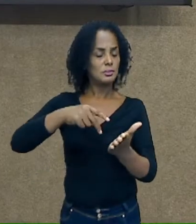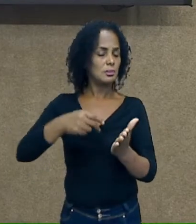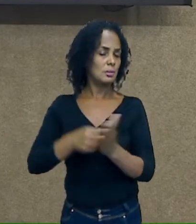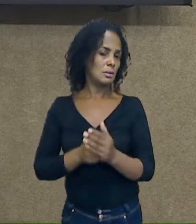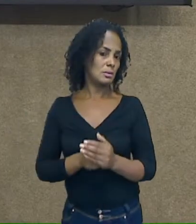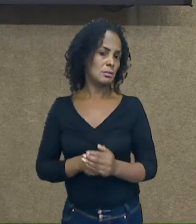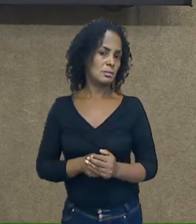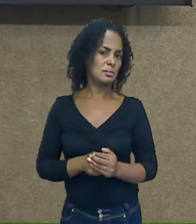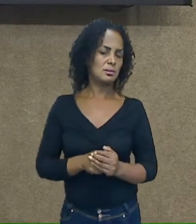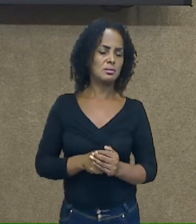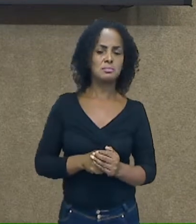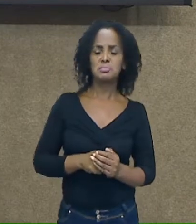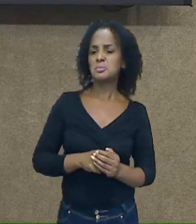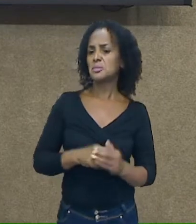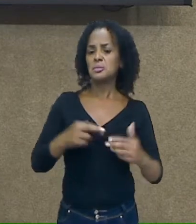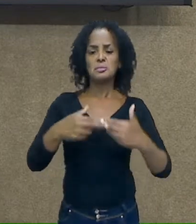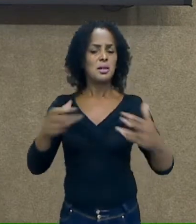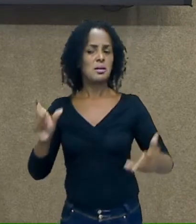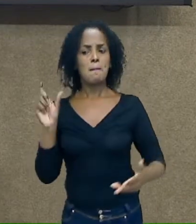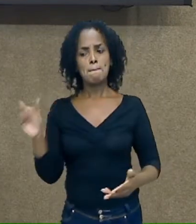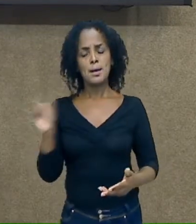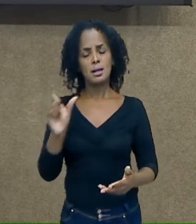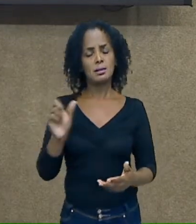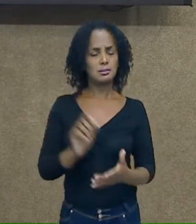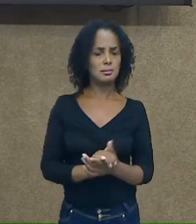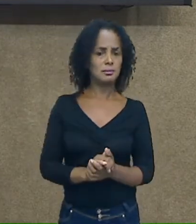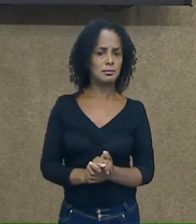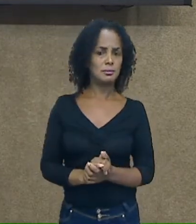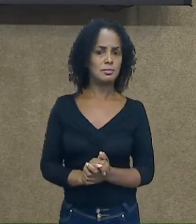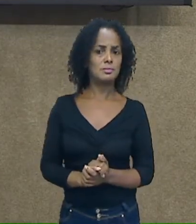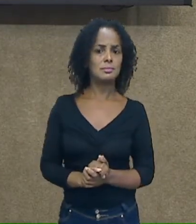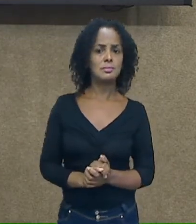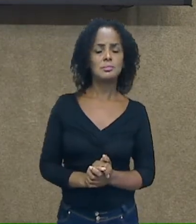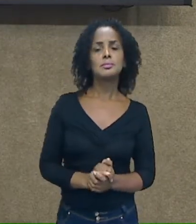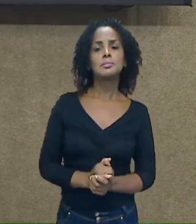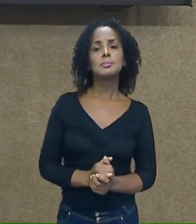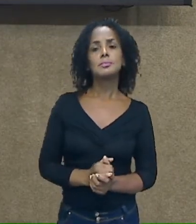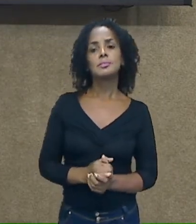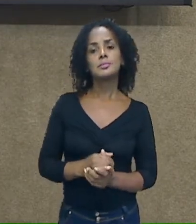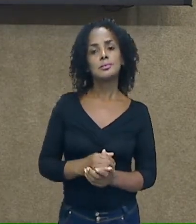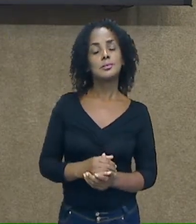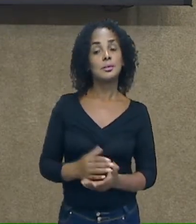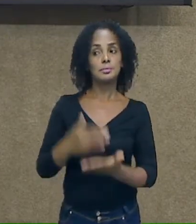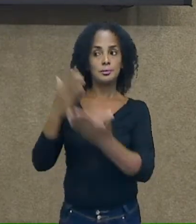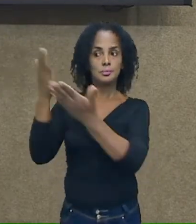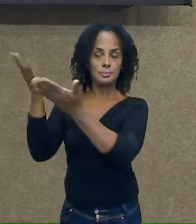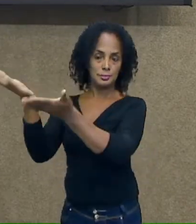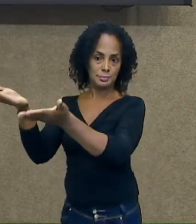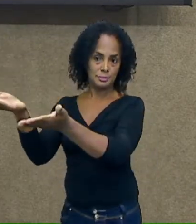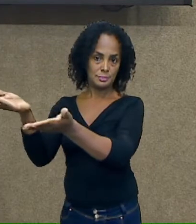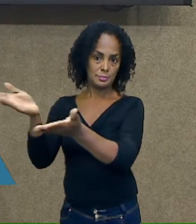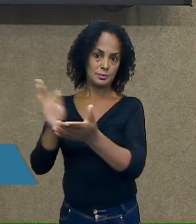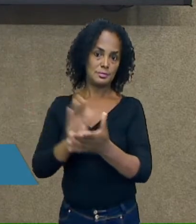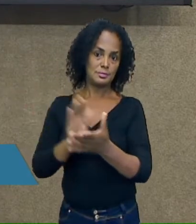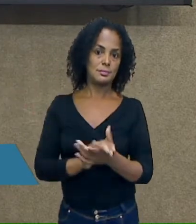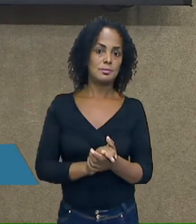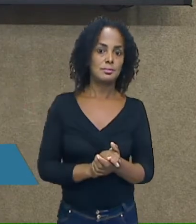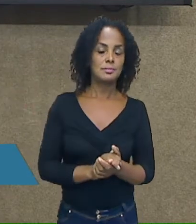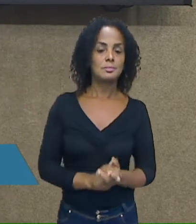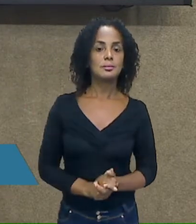pode trocar a palavra sem mudar o sentido do texto. E é justamente isso que quer dizer